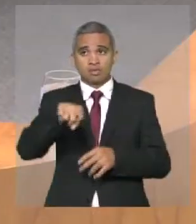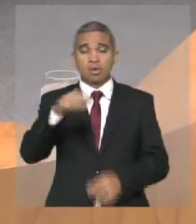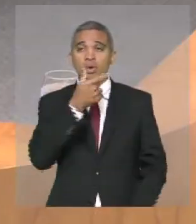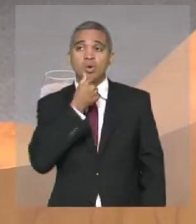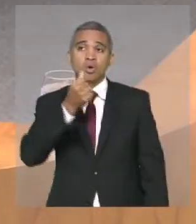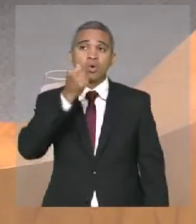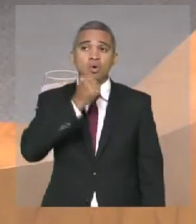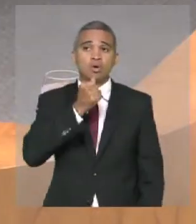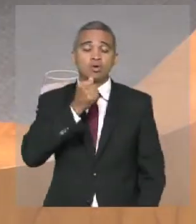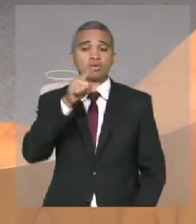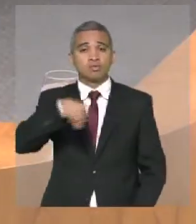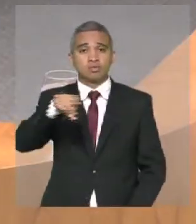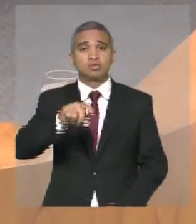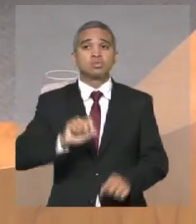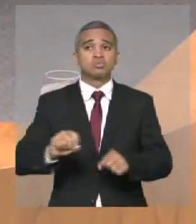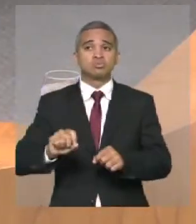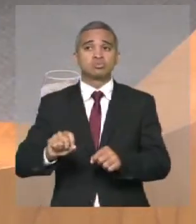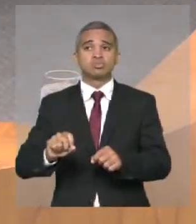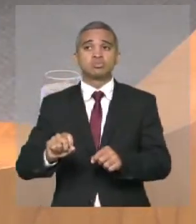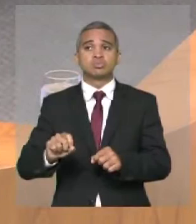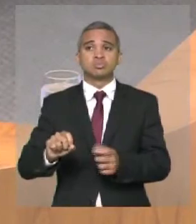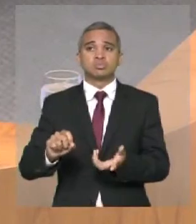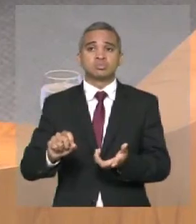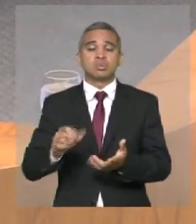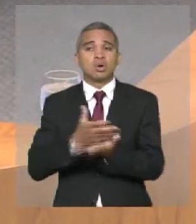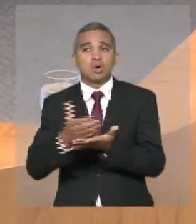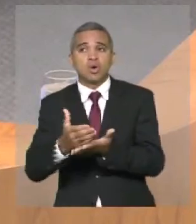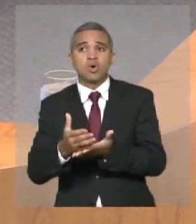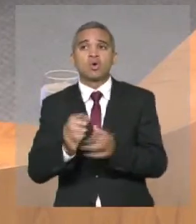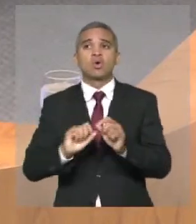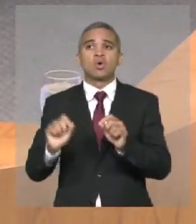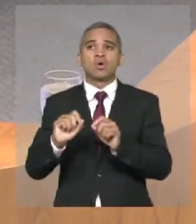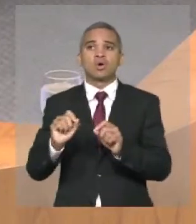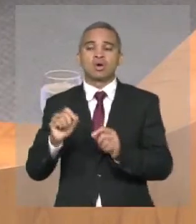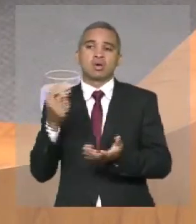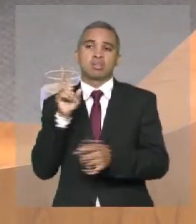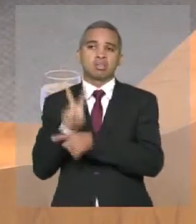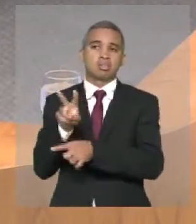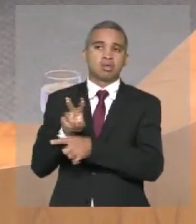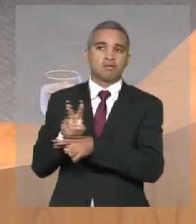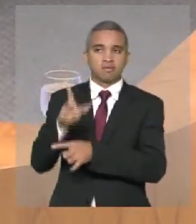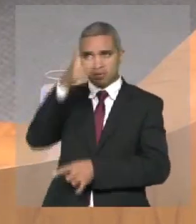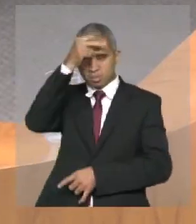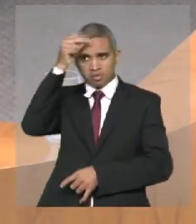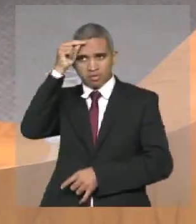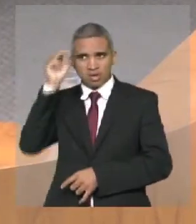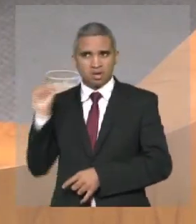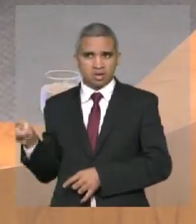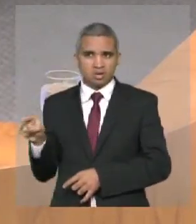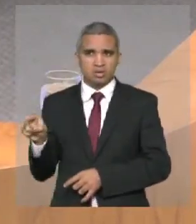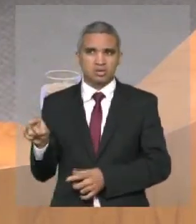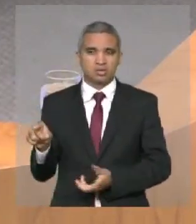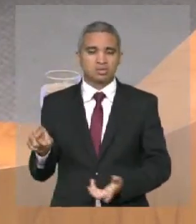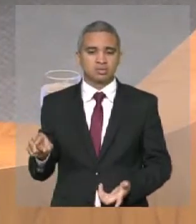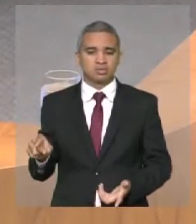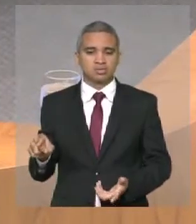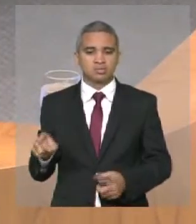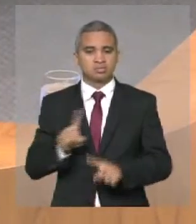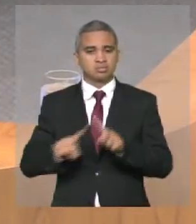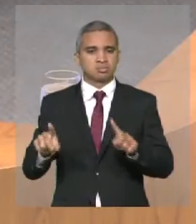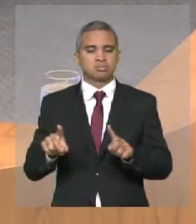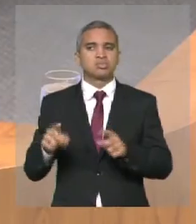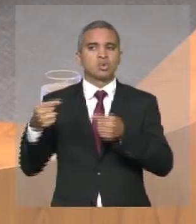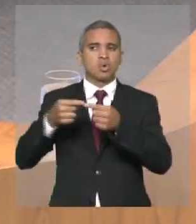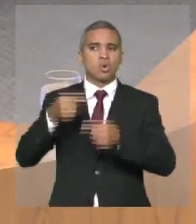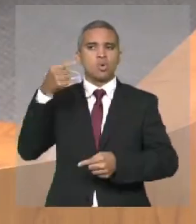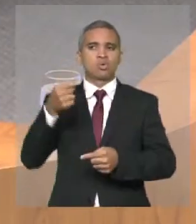contra a construção da ponte, os esclarecimentos da ponte podem estar em favor do prefeito, da administração pública, mas está